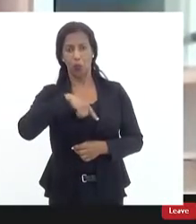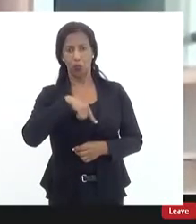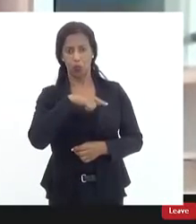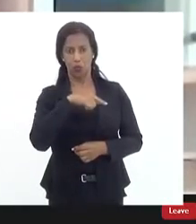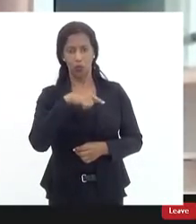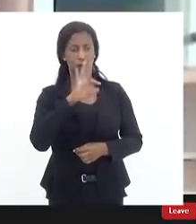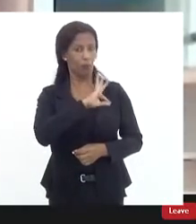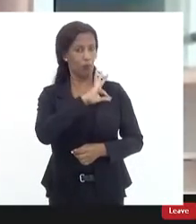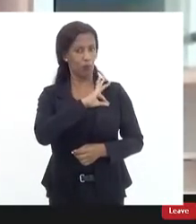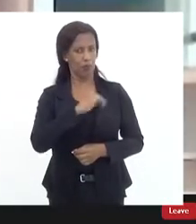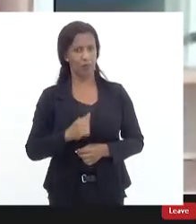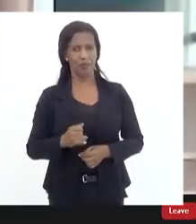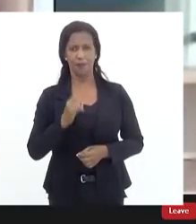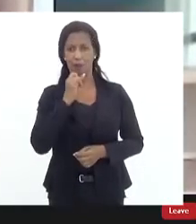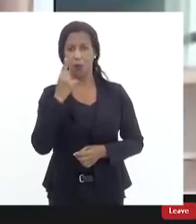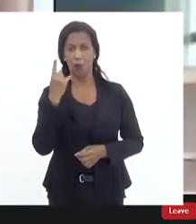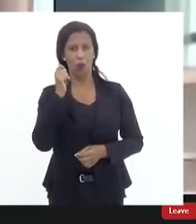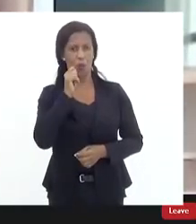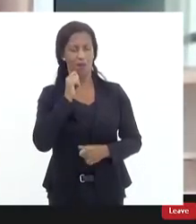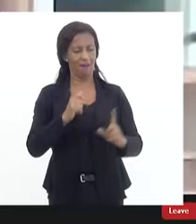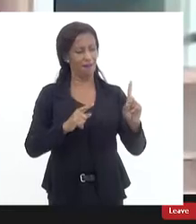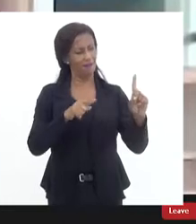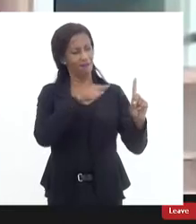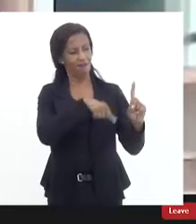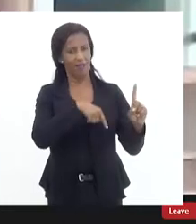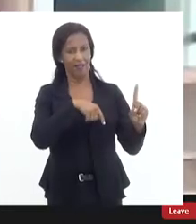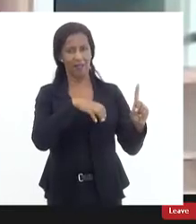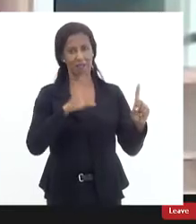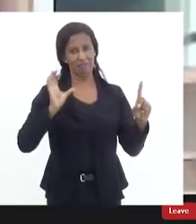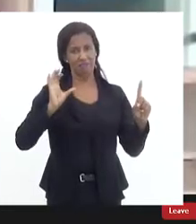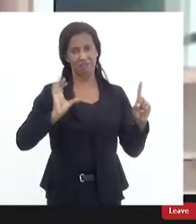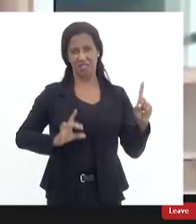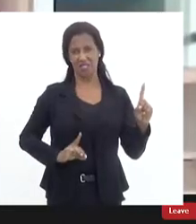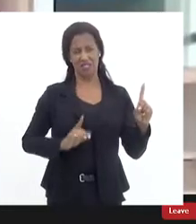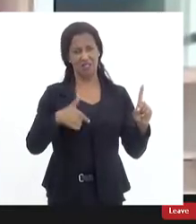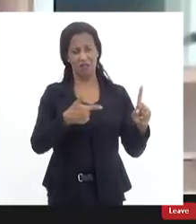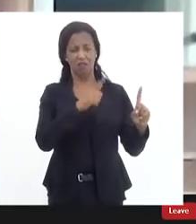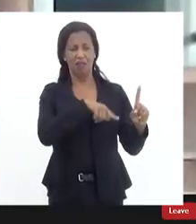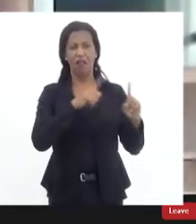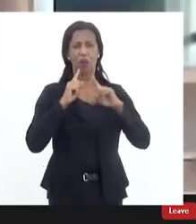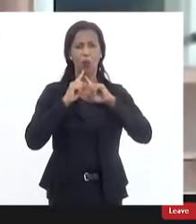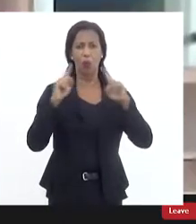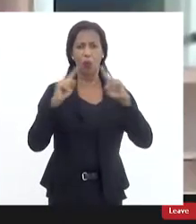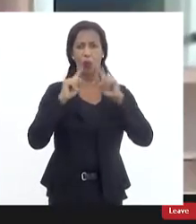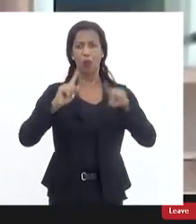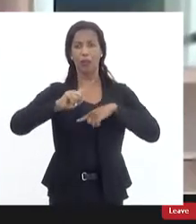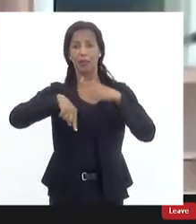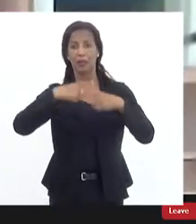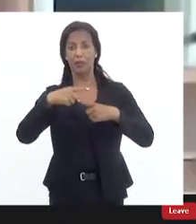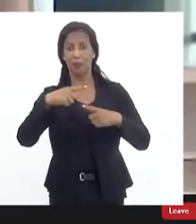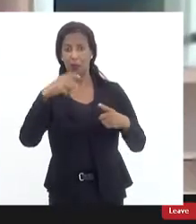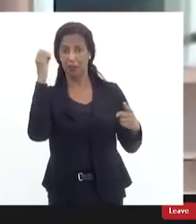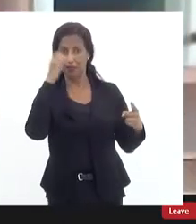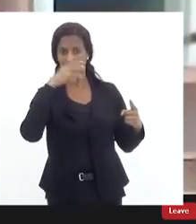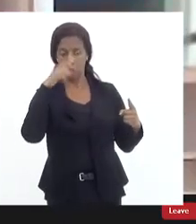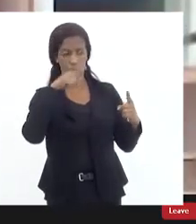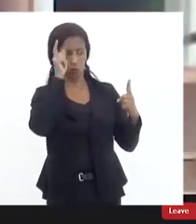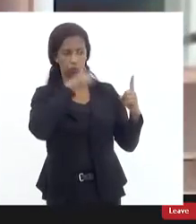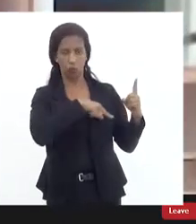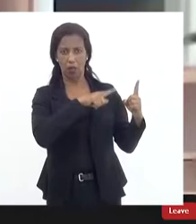que mora numa comunidade ela fez um relato após esse suposto evento